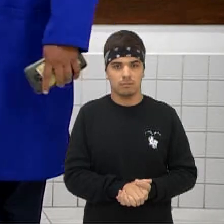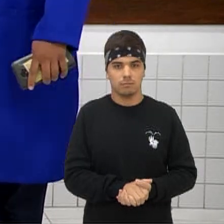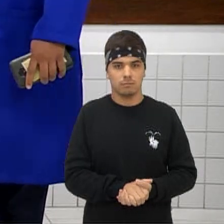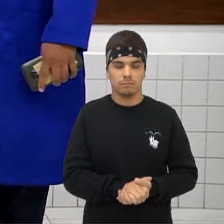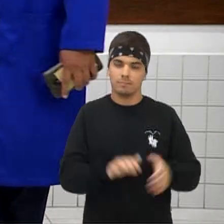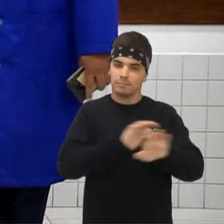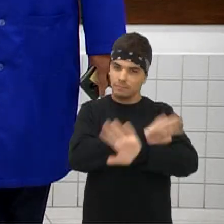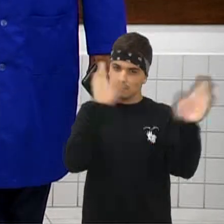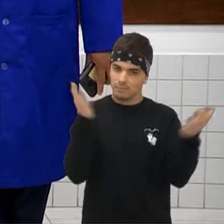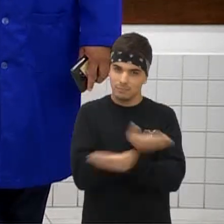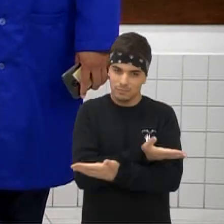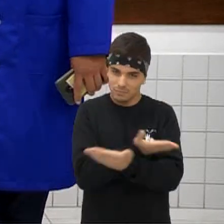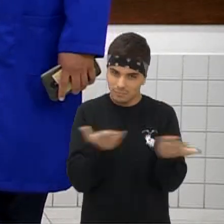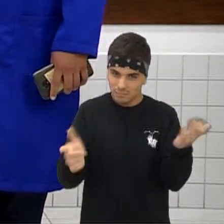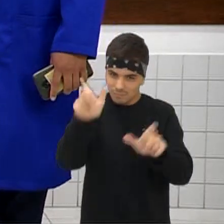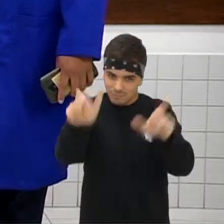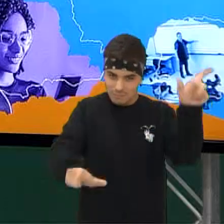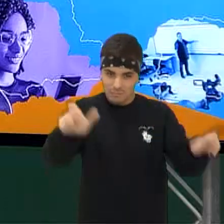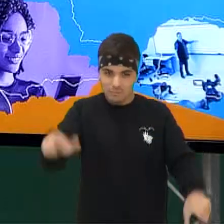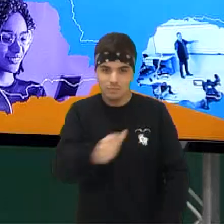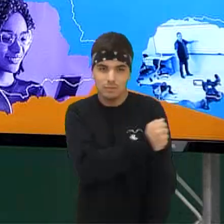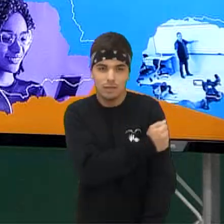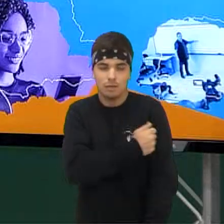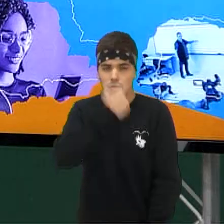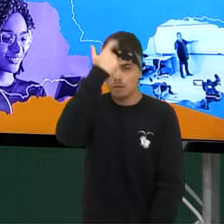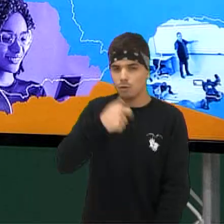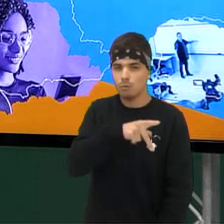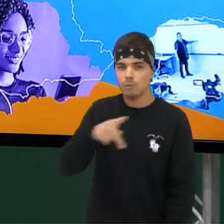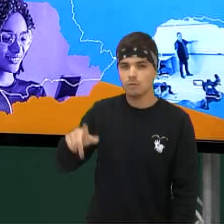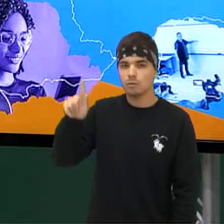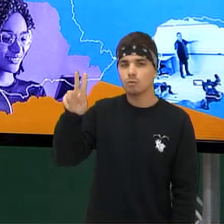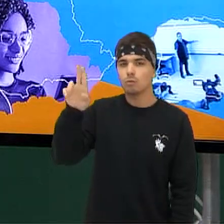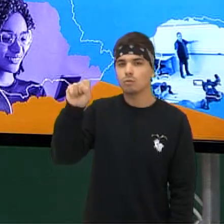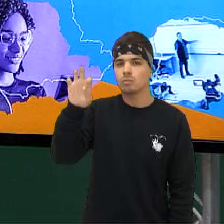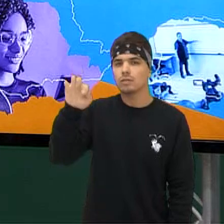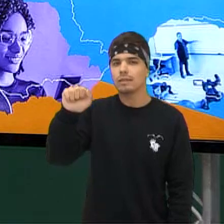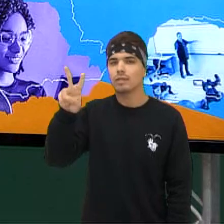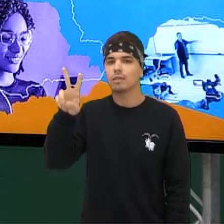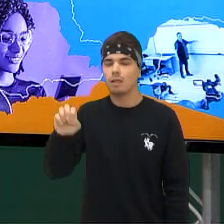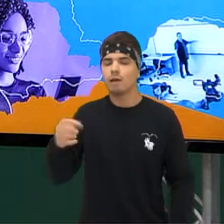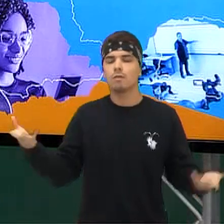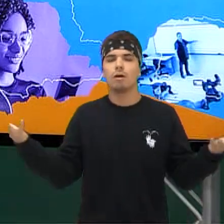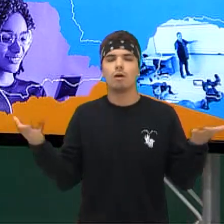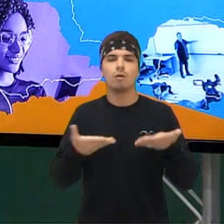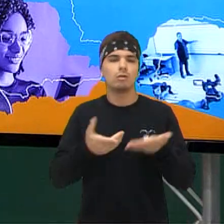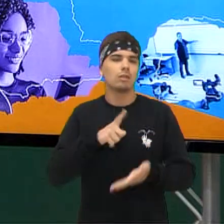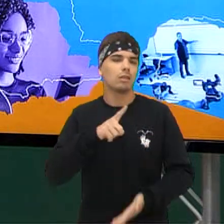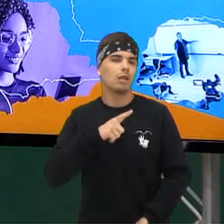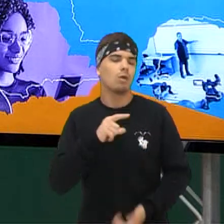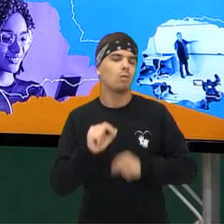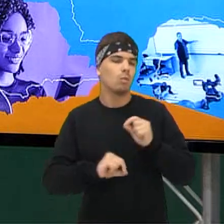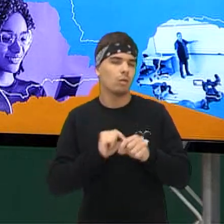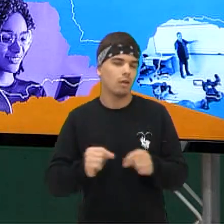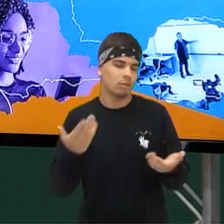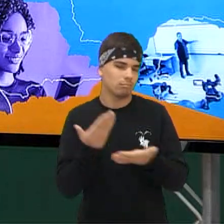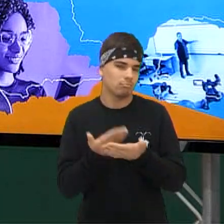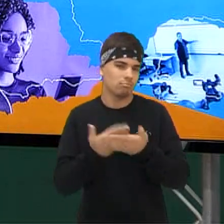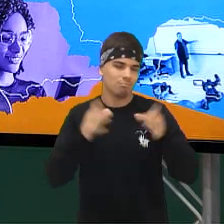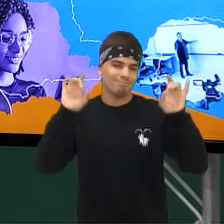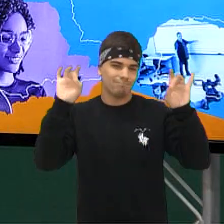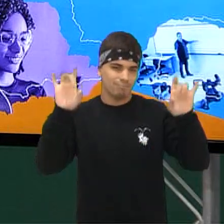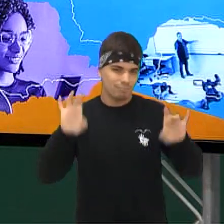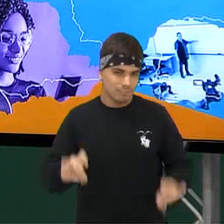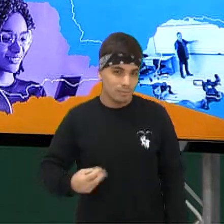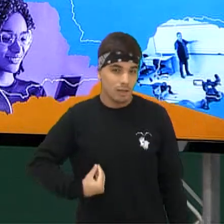Fala meus queridos pimpolhos, quem está falando aqui é o professor Gustavo Treveder e hoje pessoal nós vamos ter uma aula especial, uma aula ao